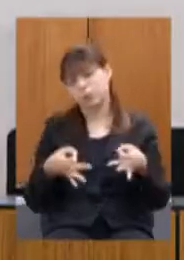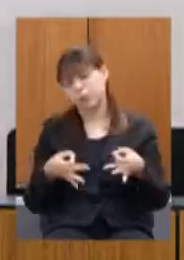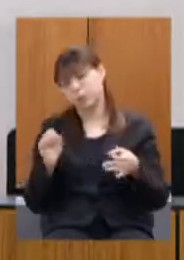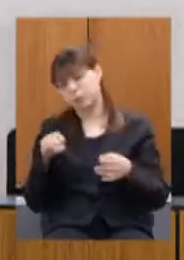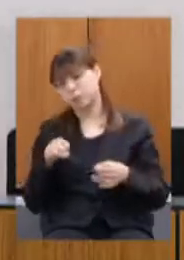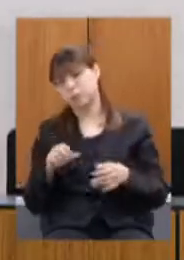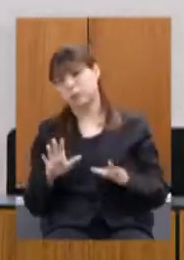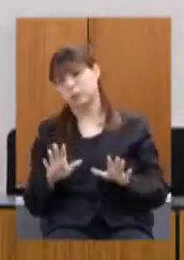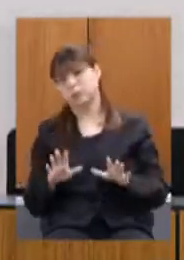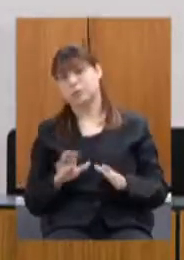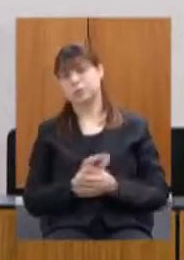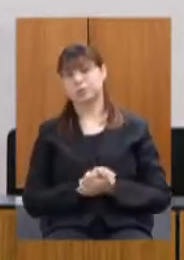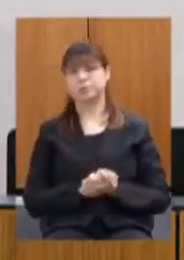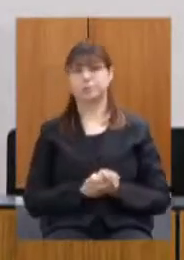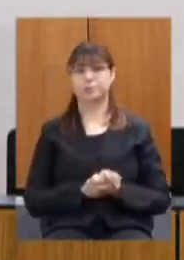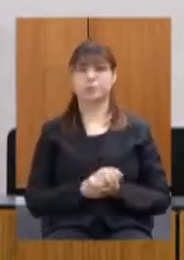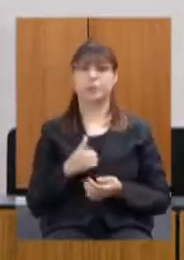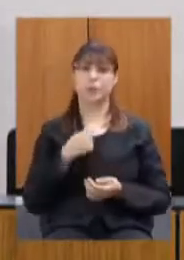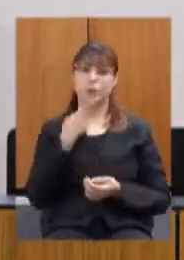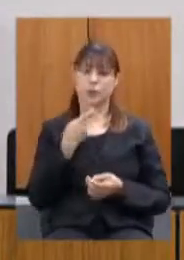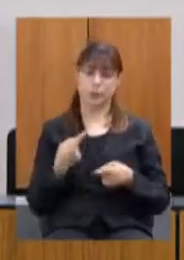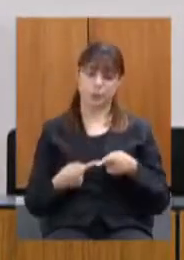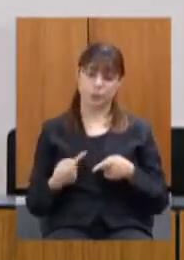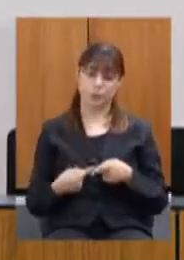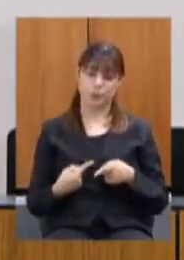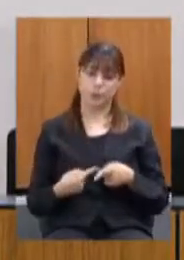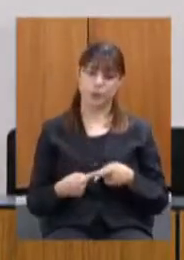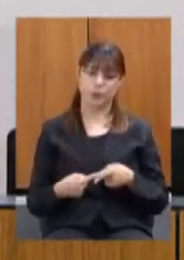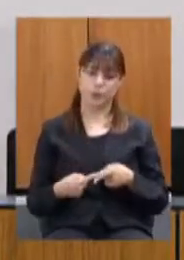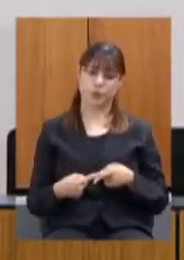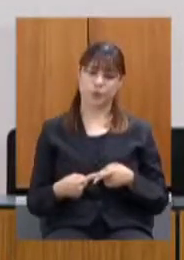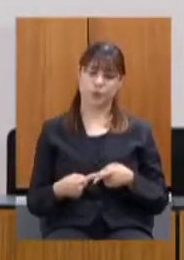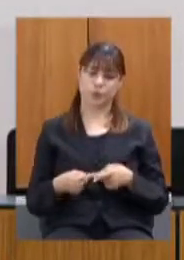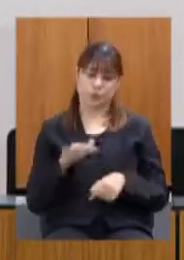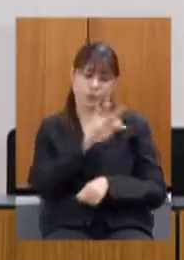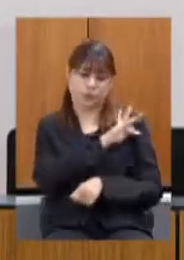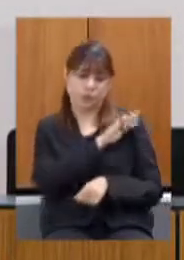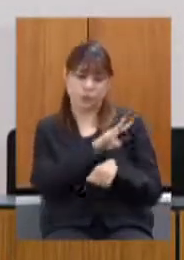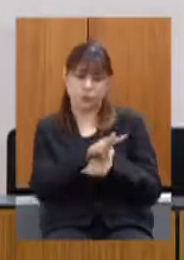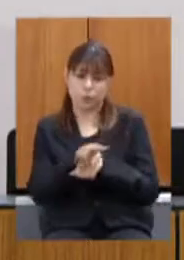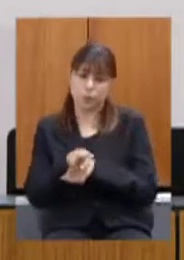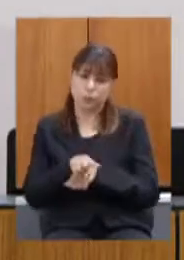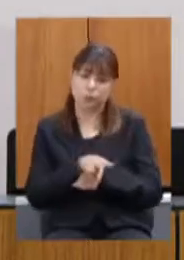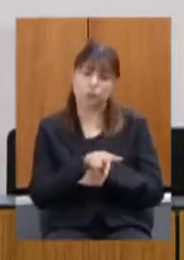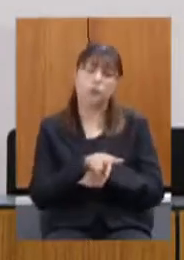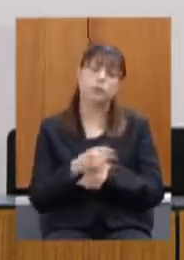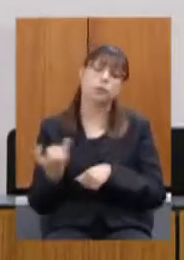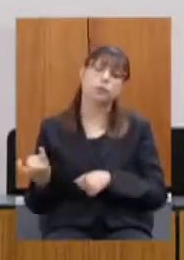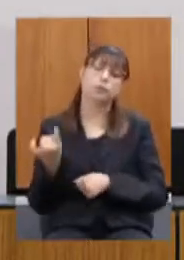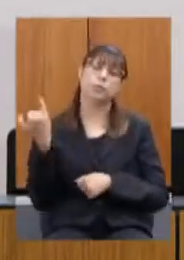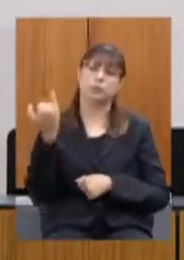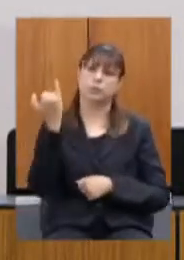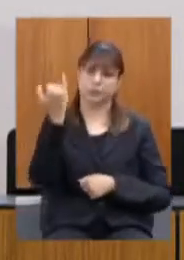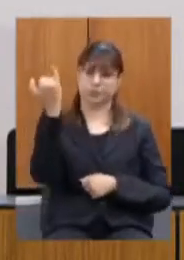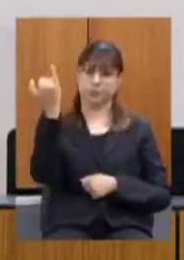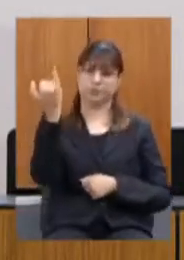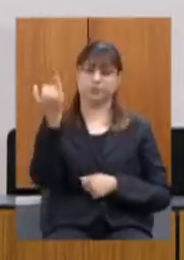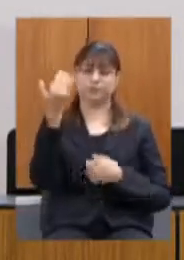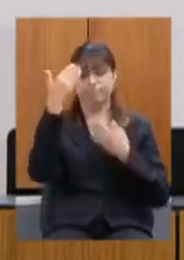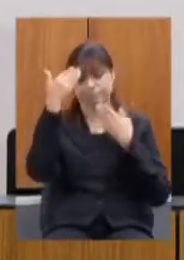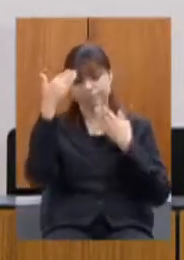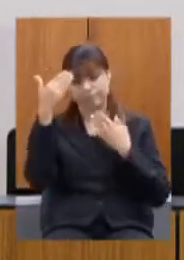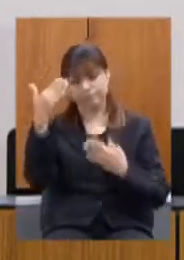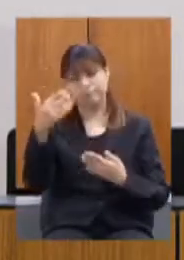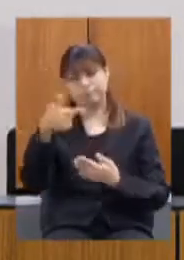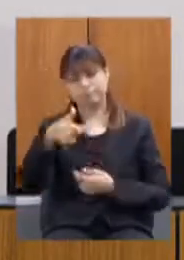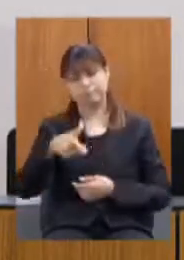eu estou dizendo isso porque esse papel de fiscalizar é muito importante eu quero agradecer